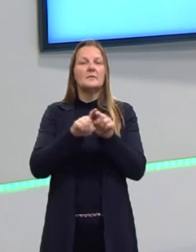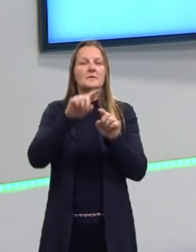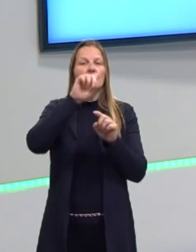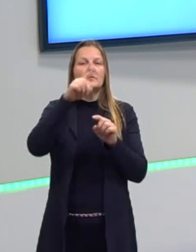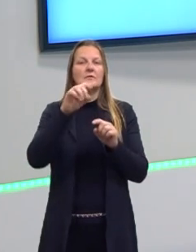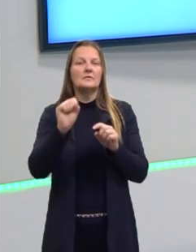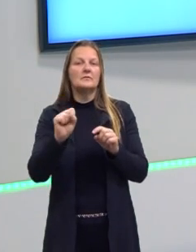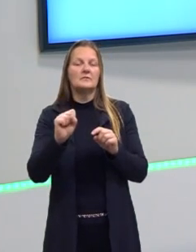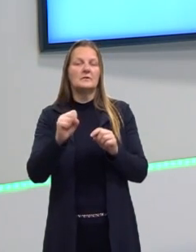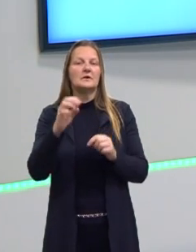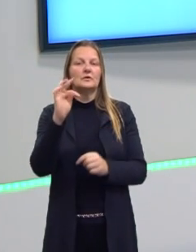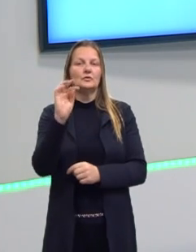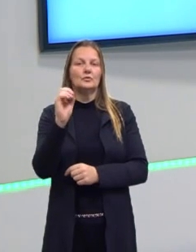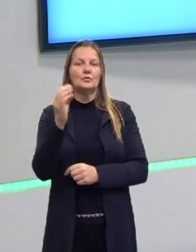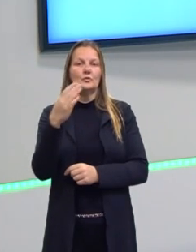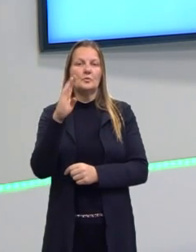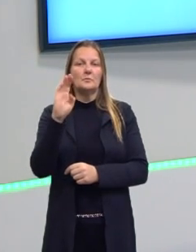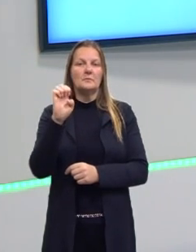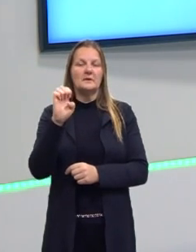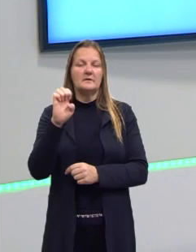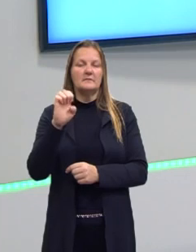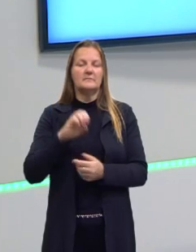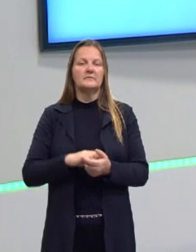remete ao verbo to be, ao is.